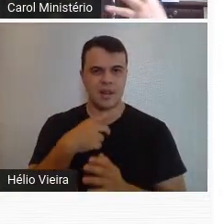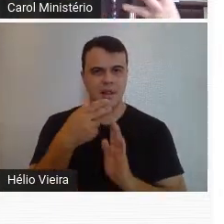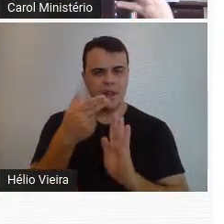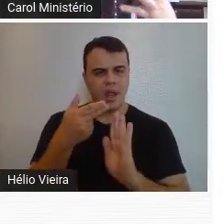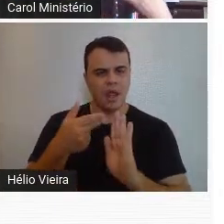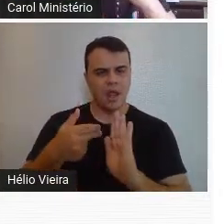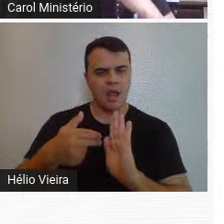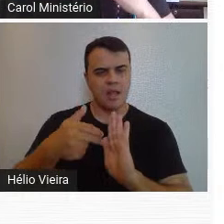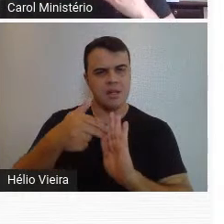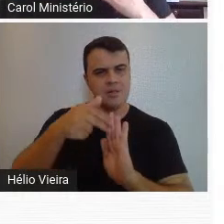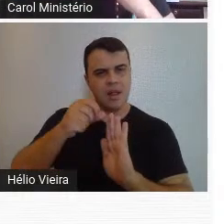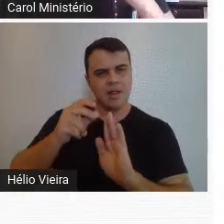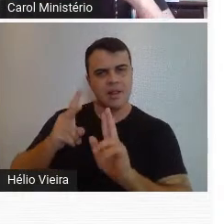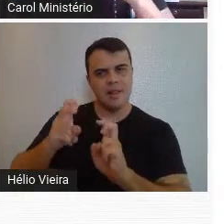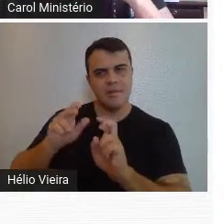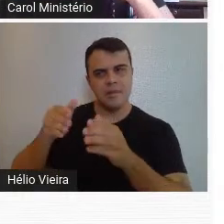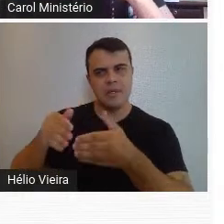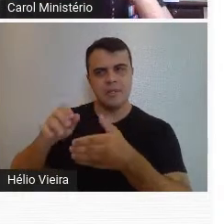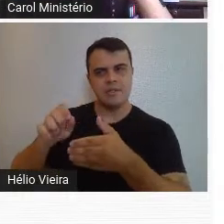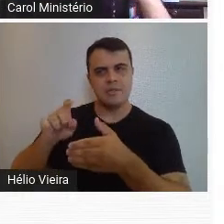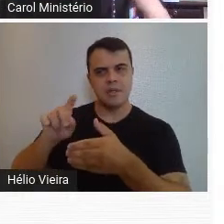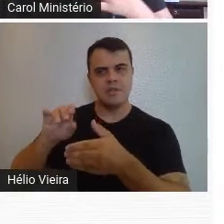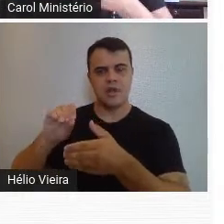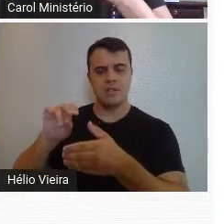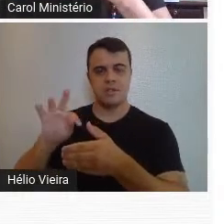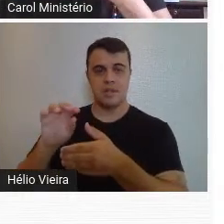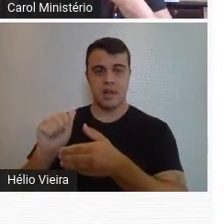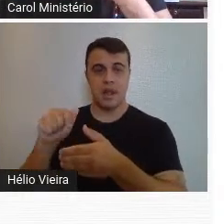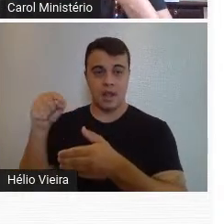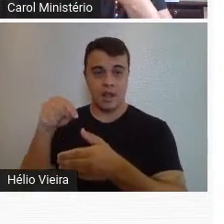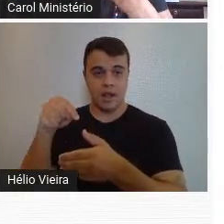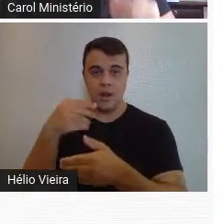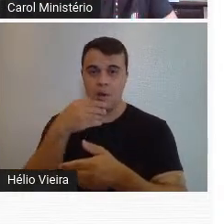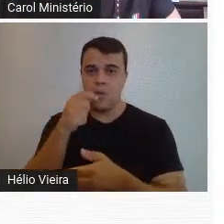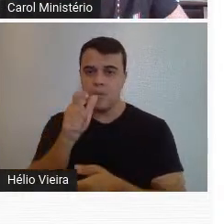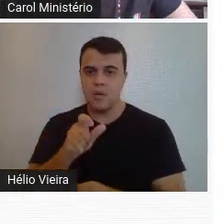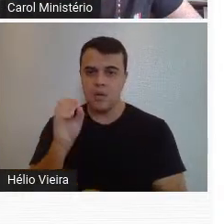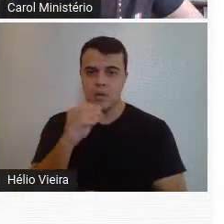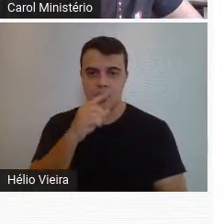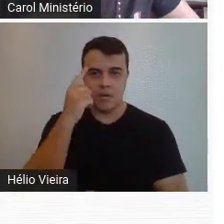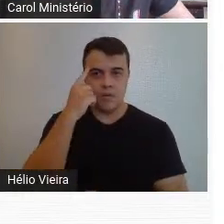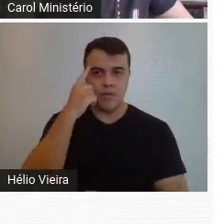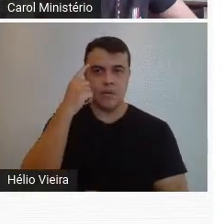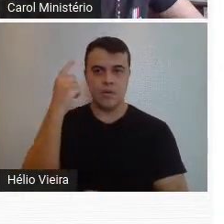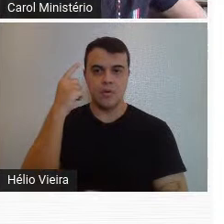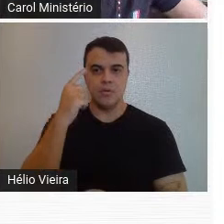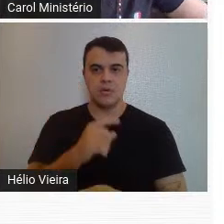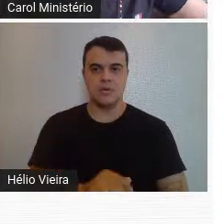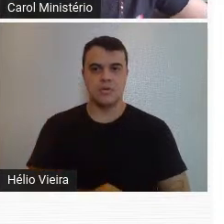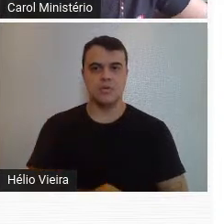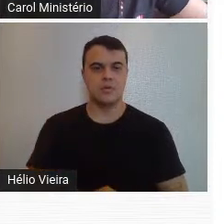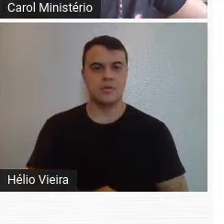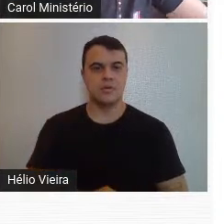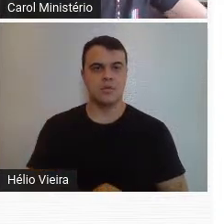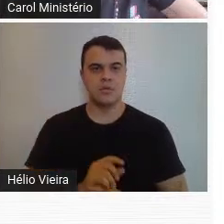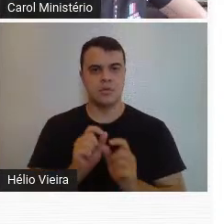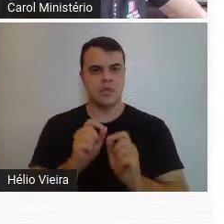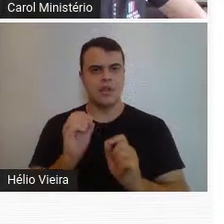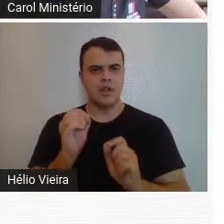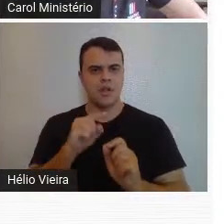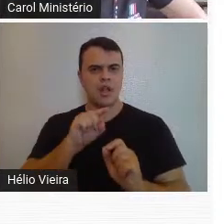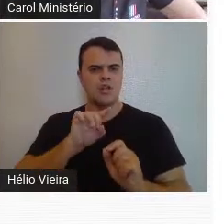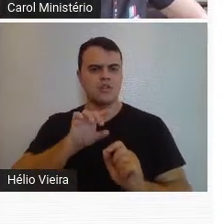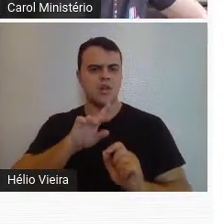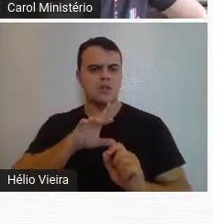expressionistas. Então, ele seria um grande inovador mesmo e ele se considera autodidata.